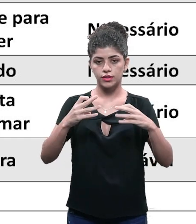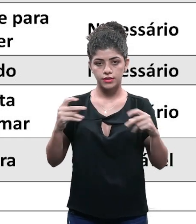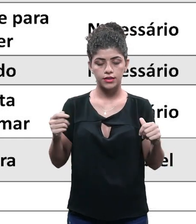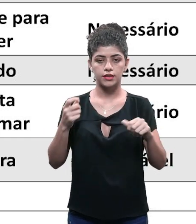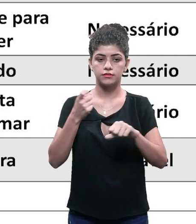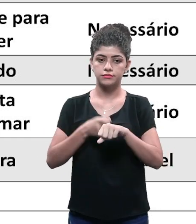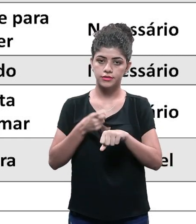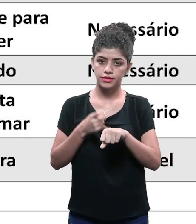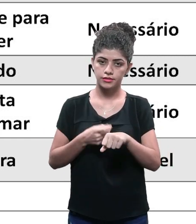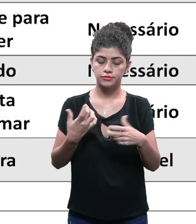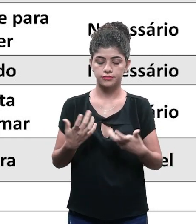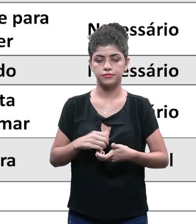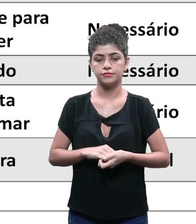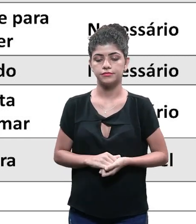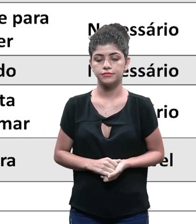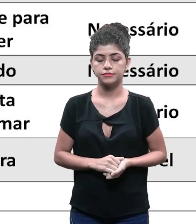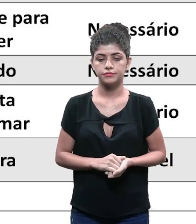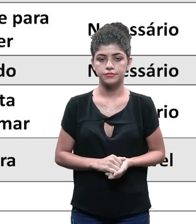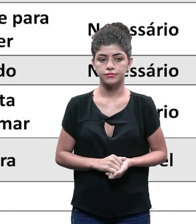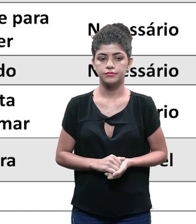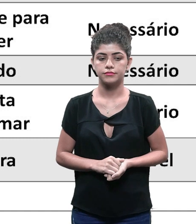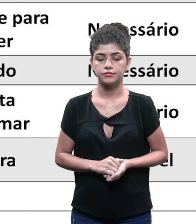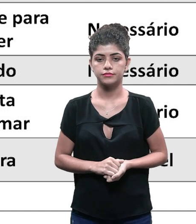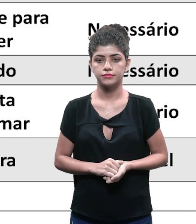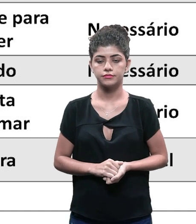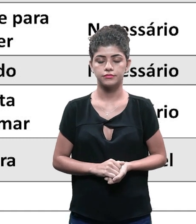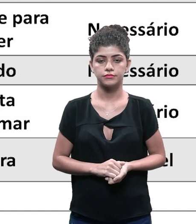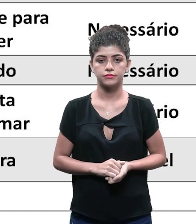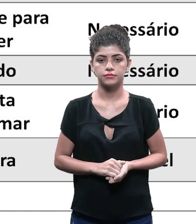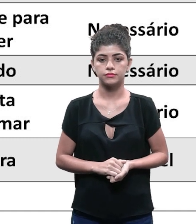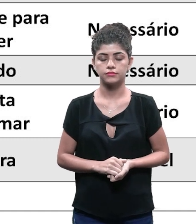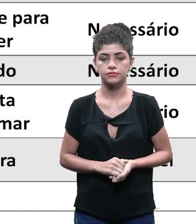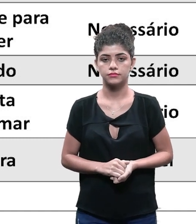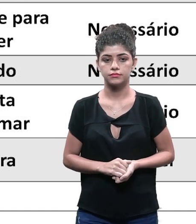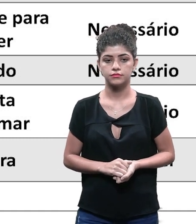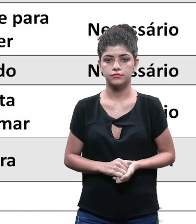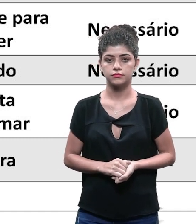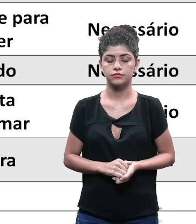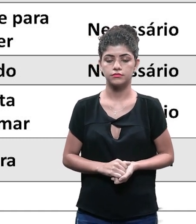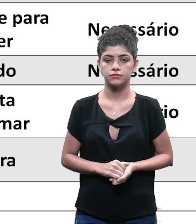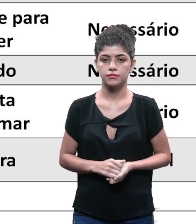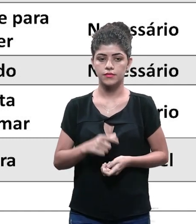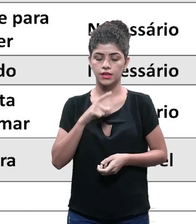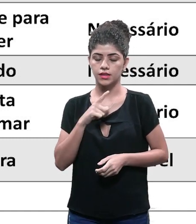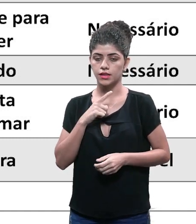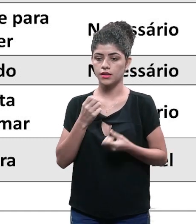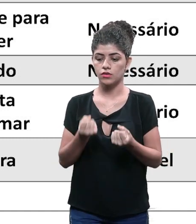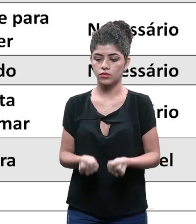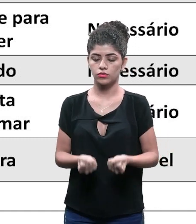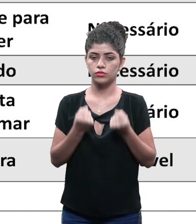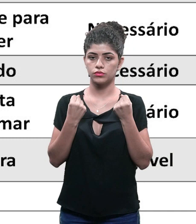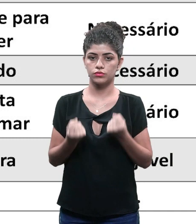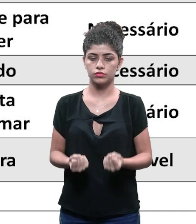com serragem. Eu não vou fazer ele com isopor. Eu vou fazer ele de quê? Com areia, certo? Com brita. Para que me dê